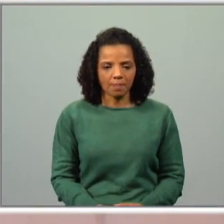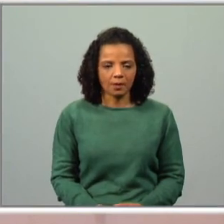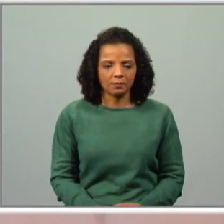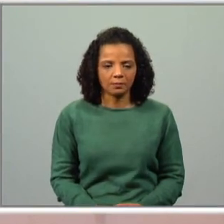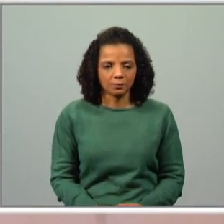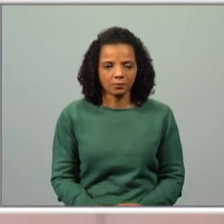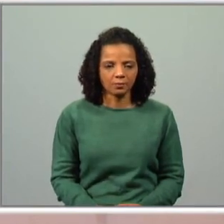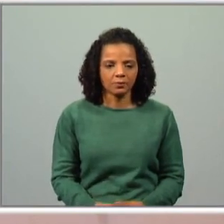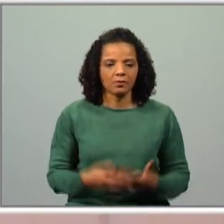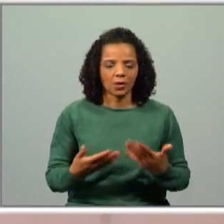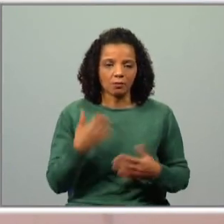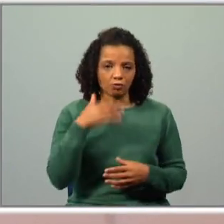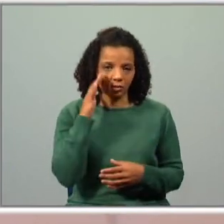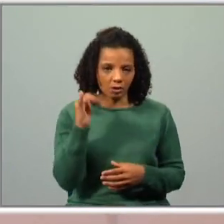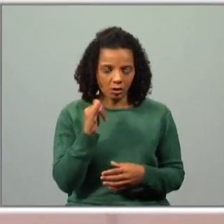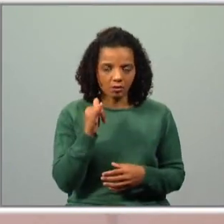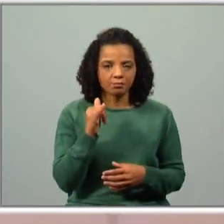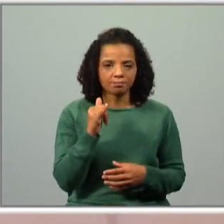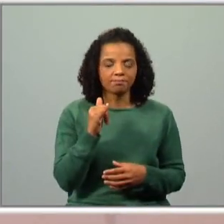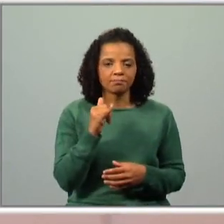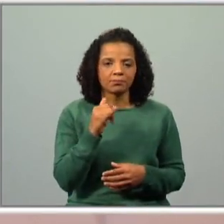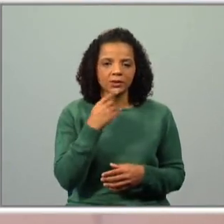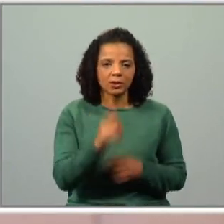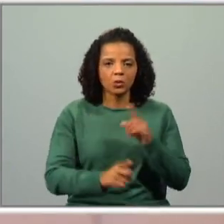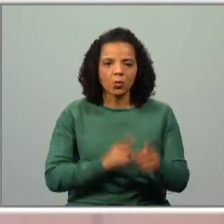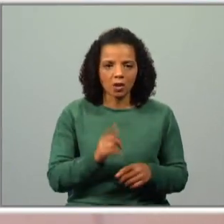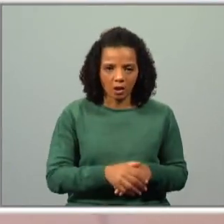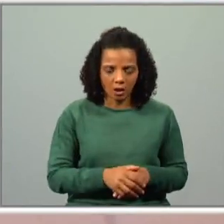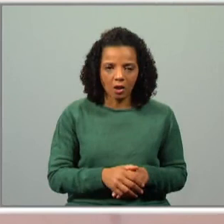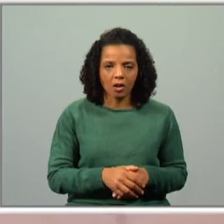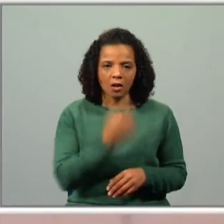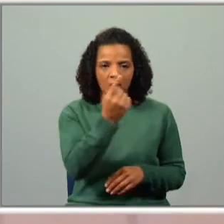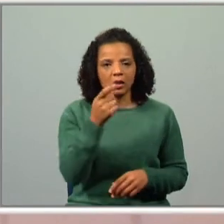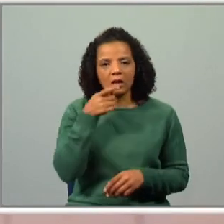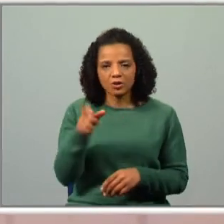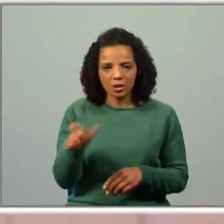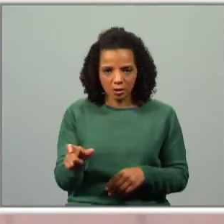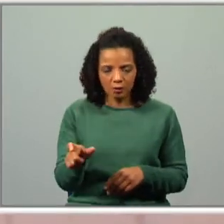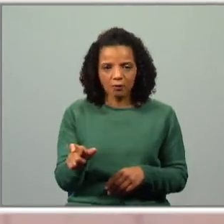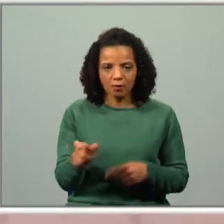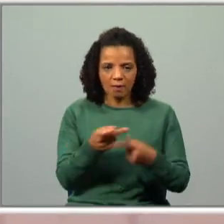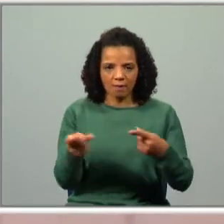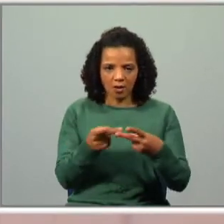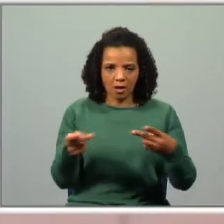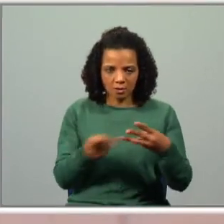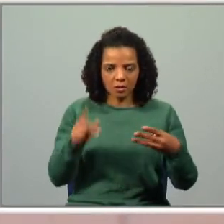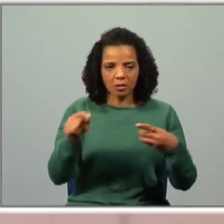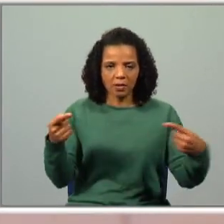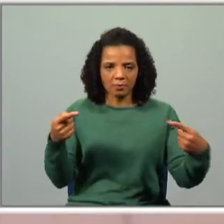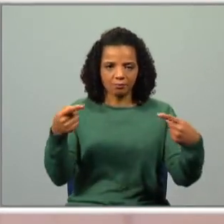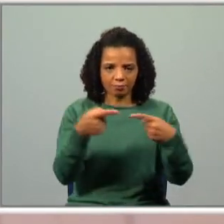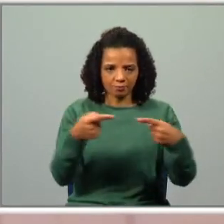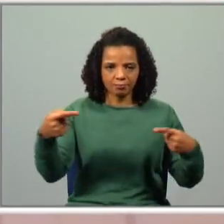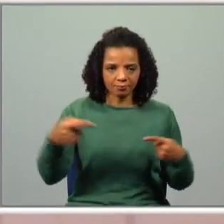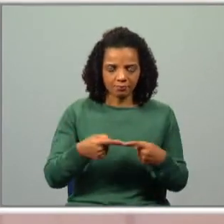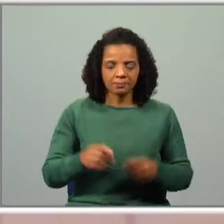Vamos tentar identificar o grau de cada adjetivo nas frases e vamos fazer a correspondência. Vou